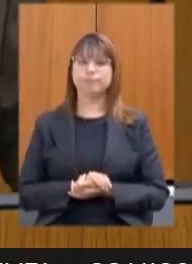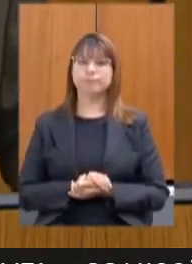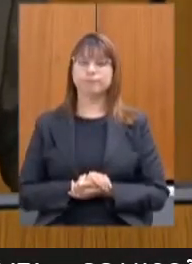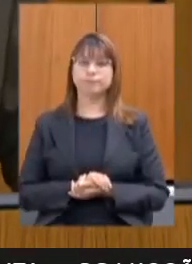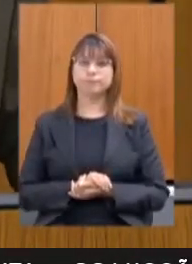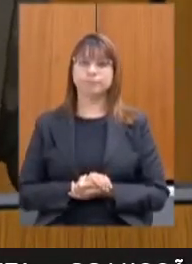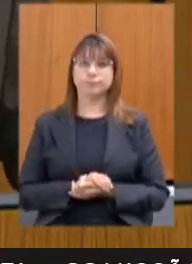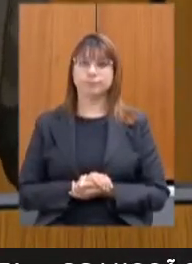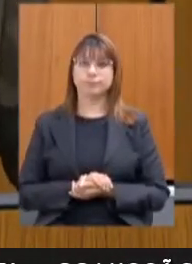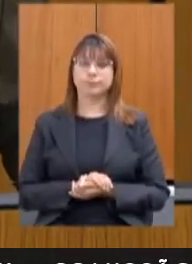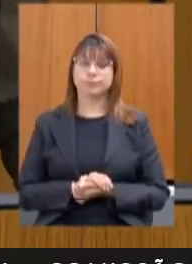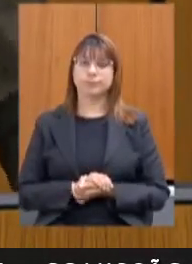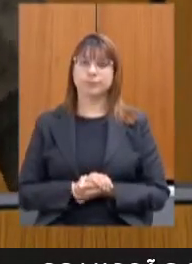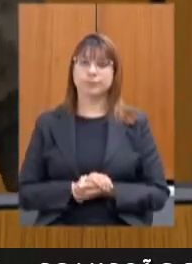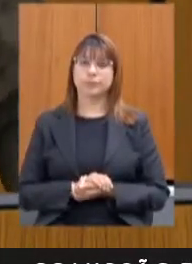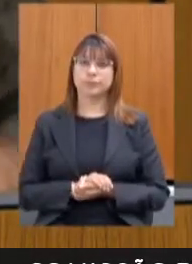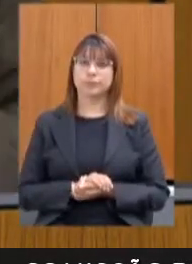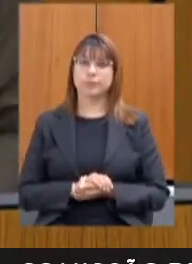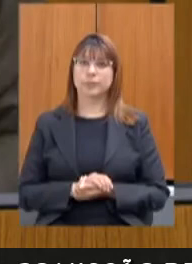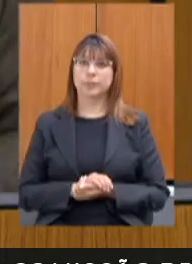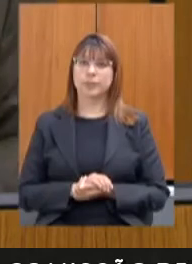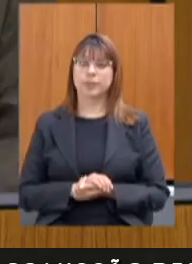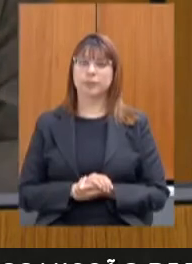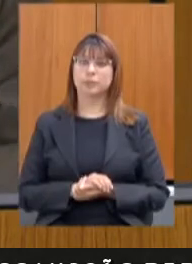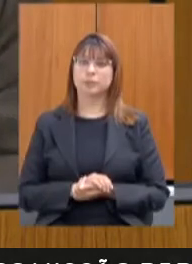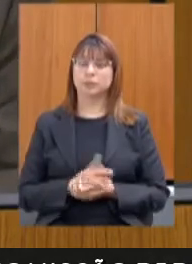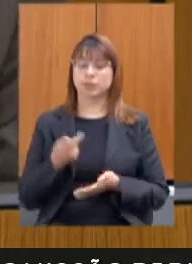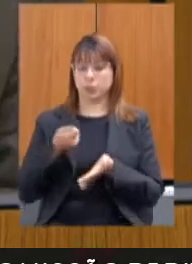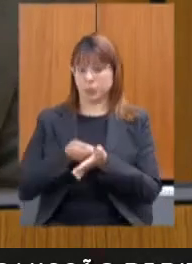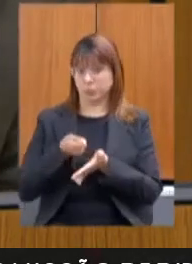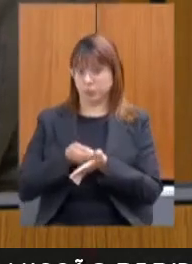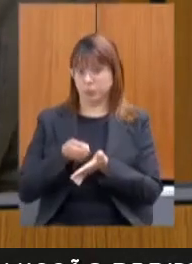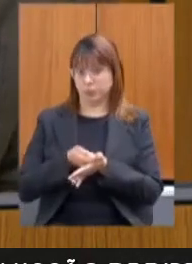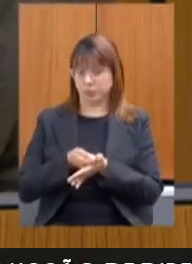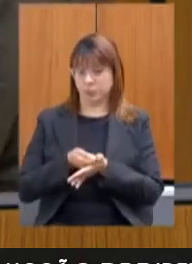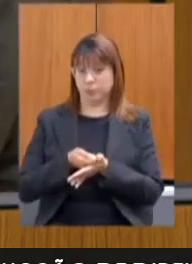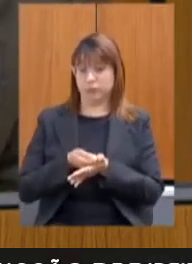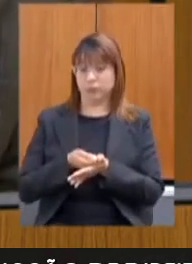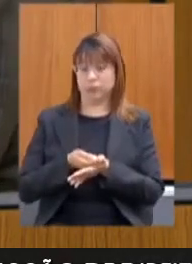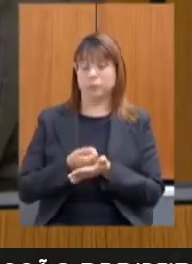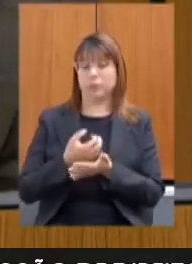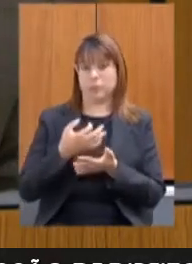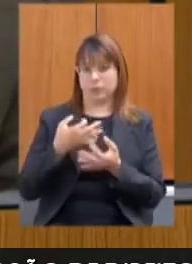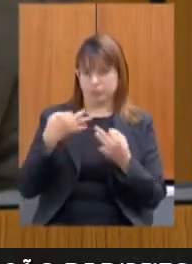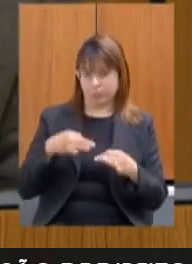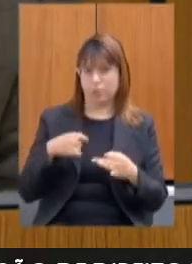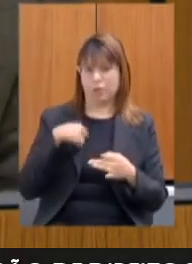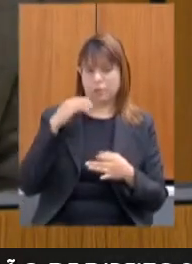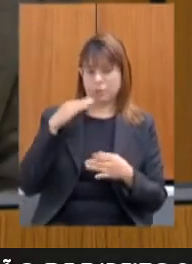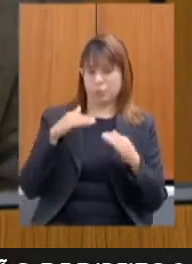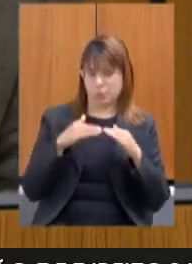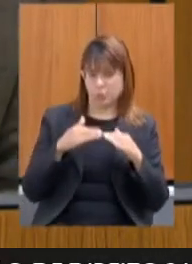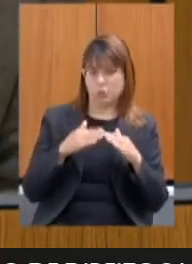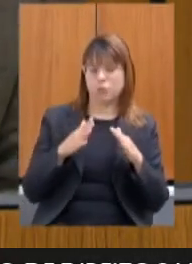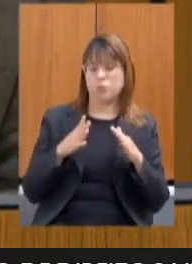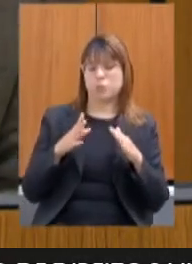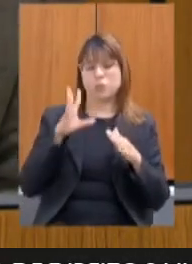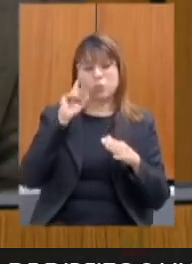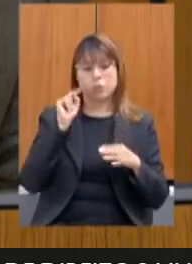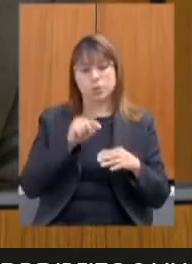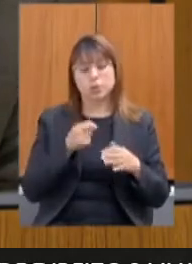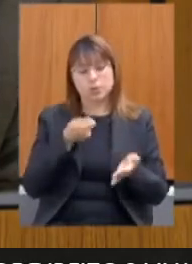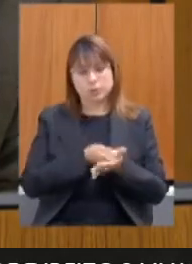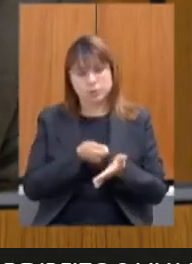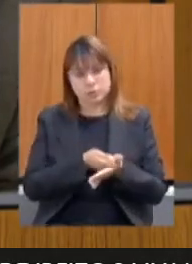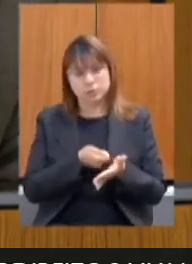as impositivas e que é correto eu acho ter emendas impositivas eu acho que as emendas impositivas